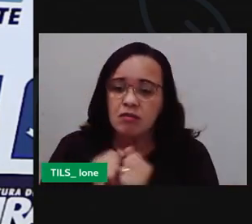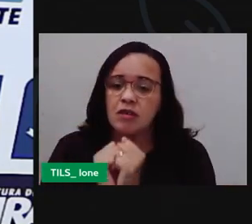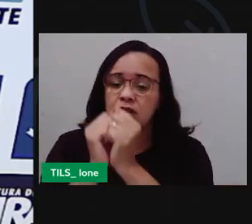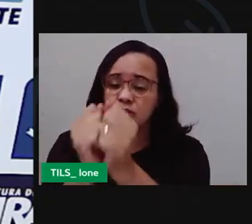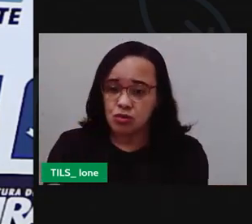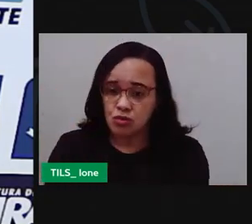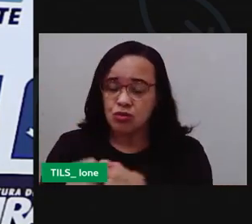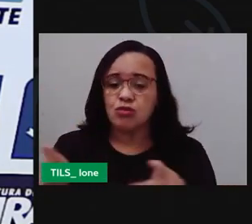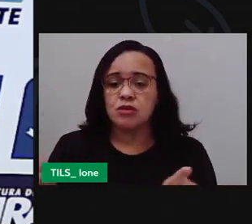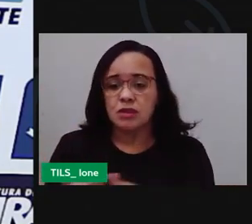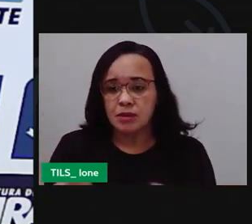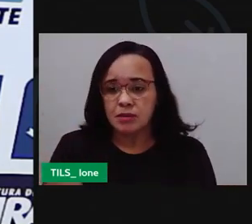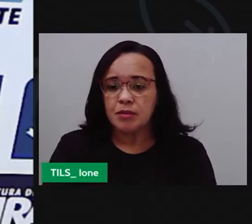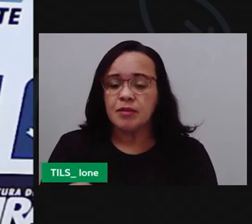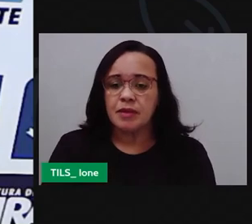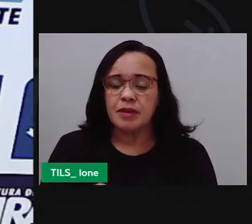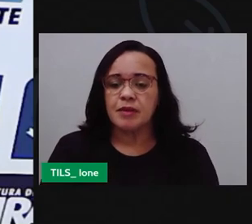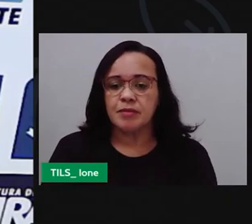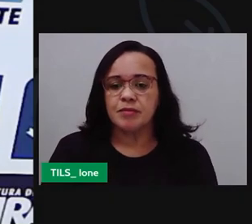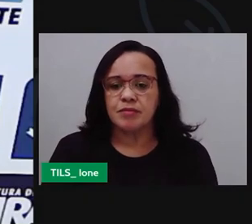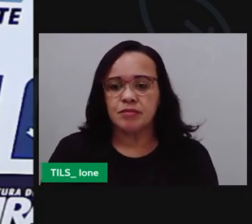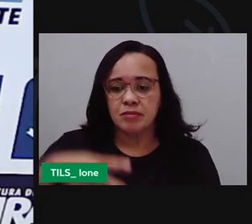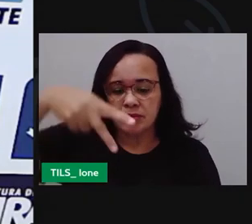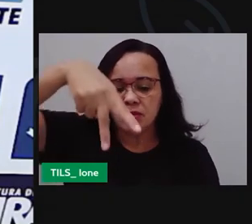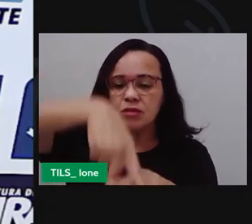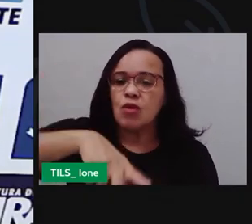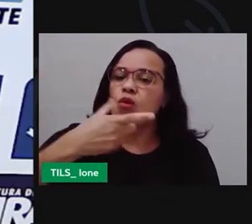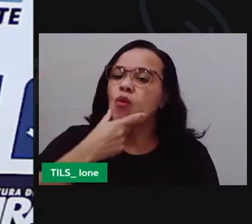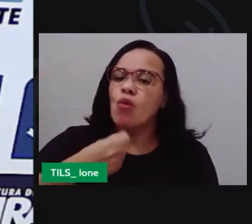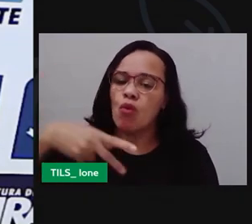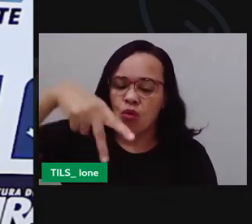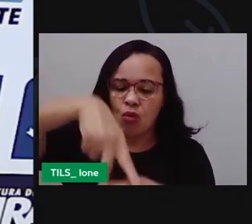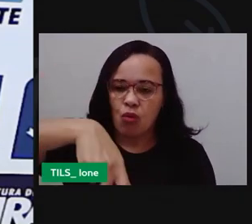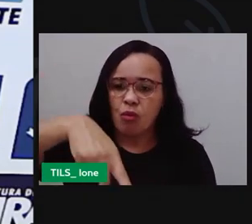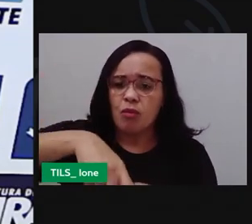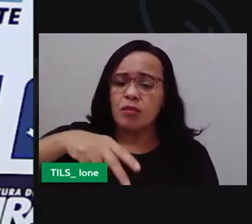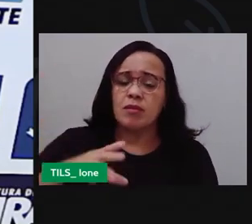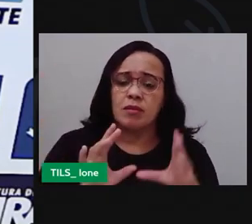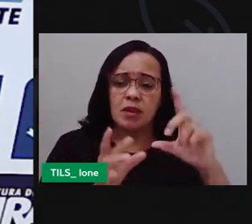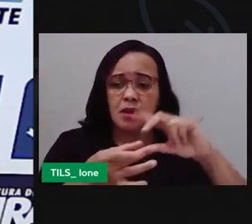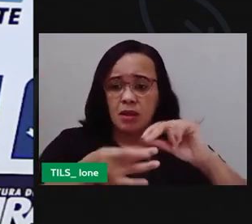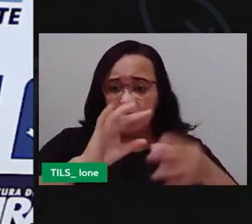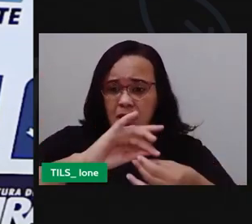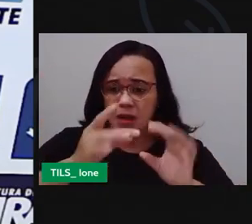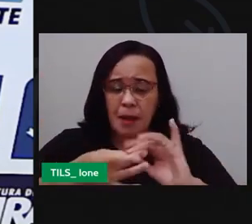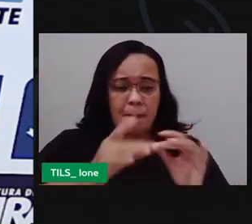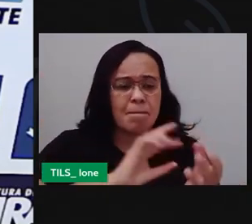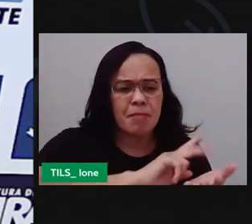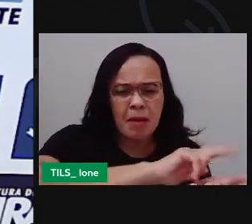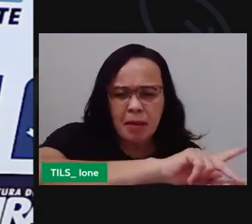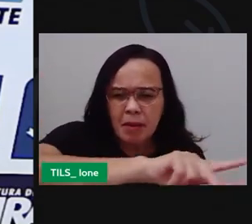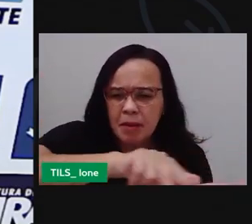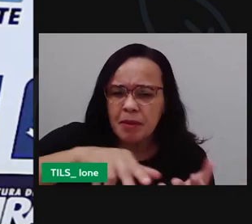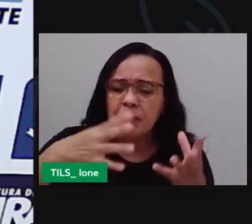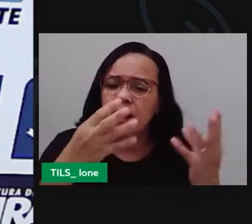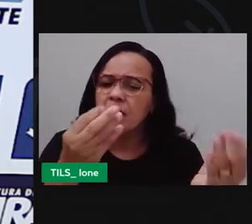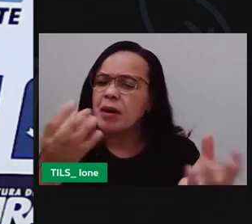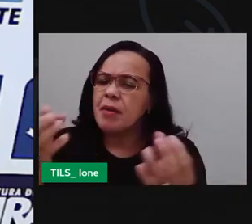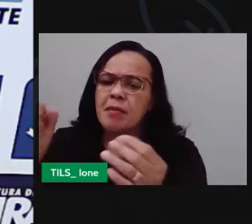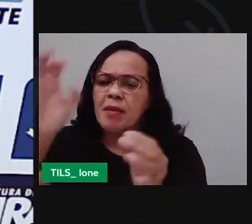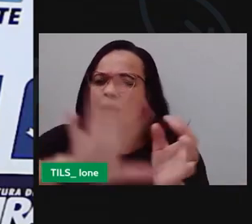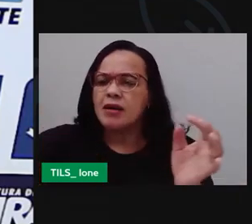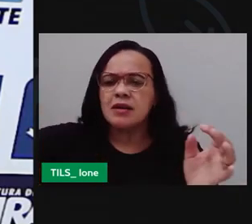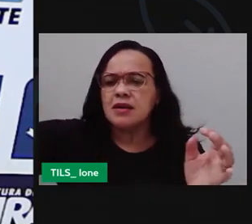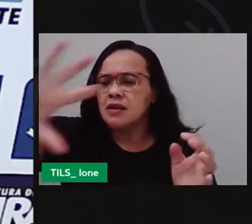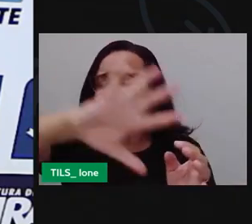exemplos de artes que estão espalhadas aqui pelo nosso município e a gente pode apreciar durante a aula a gente